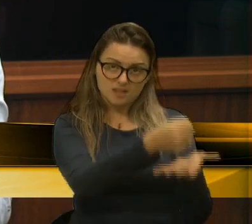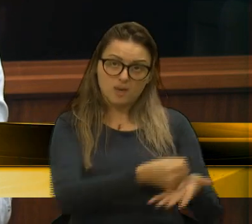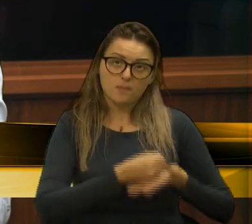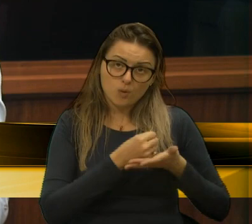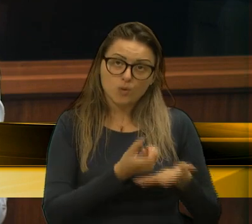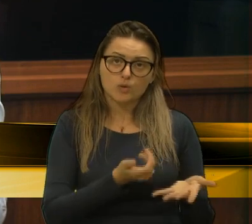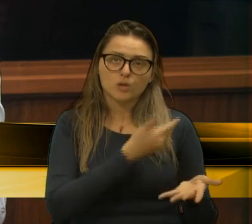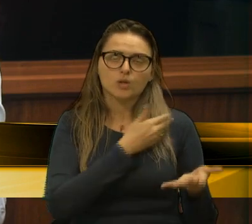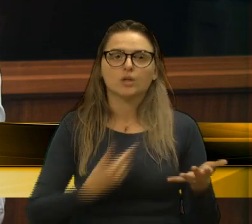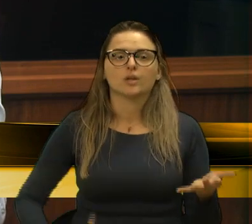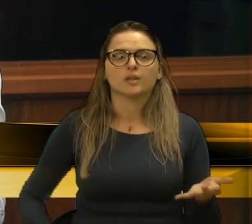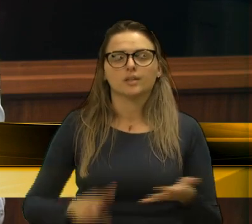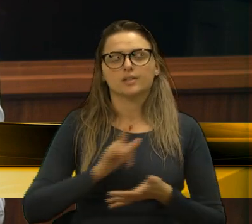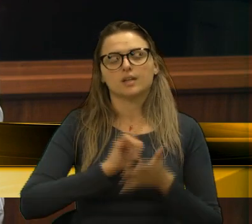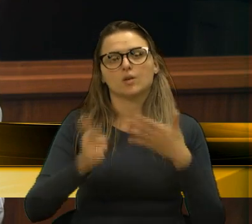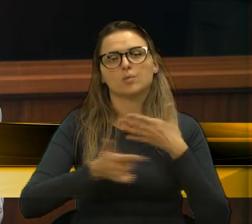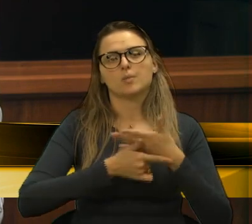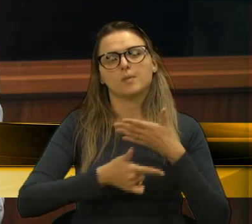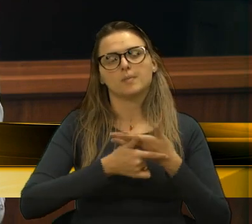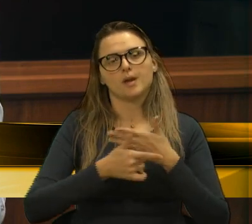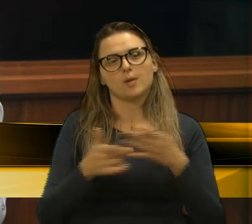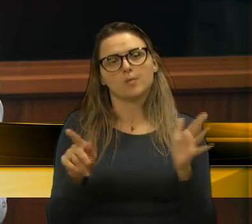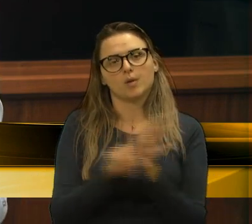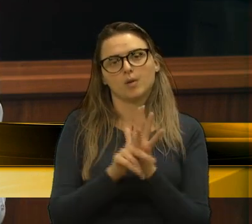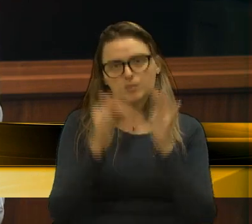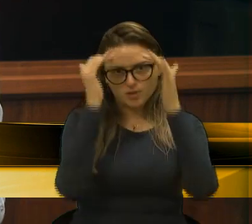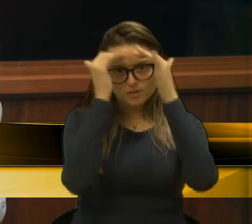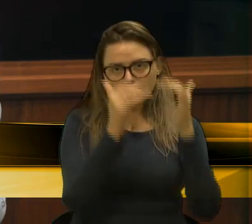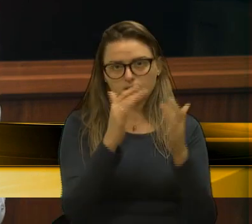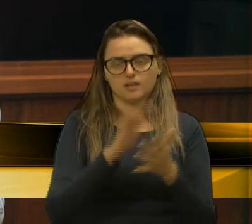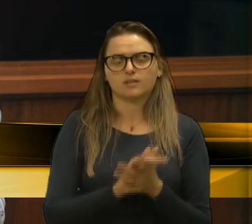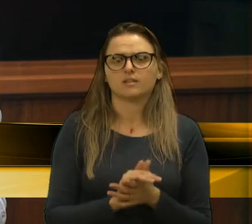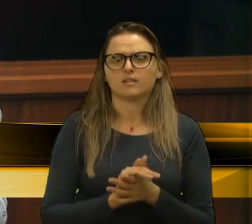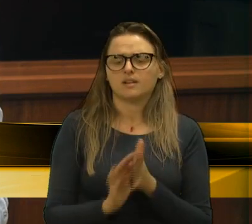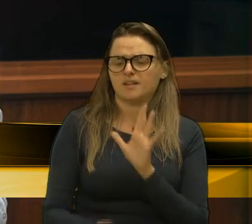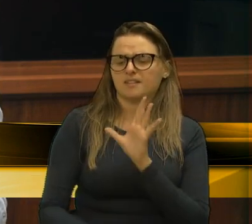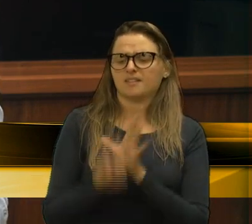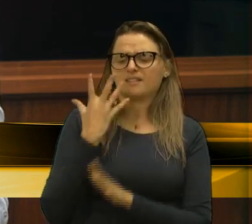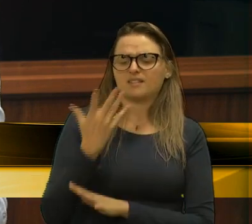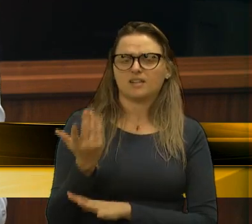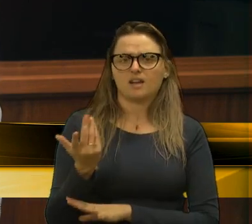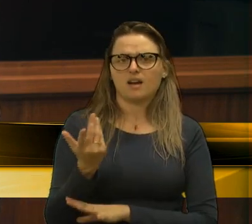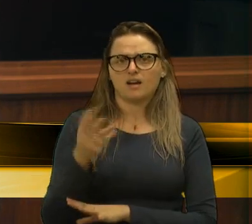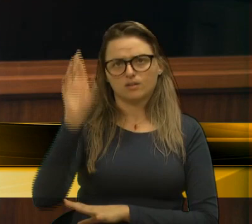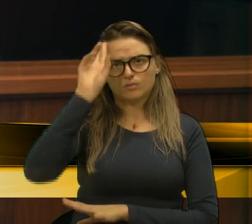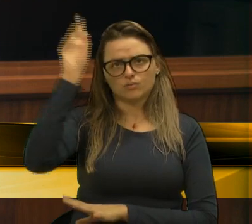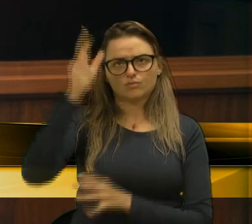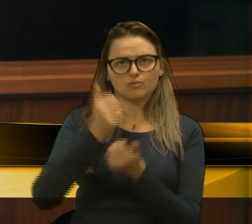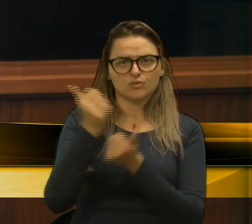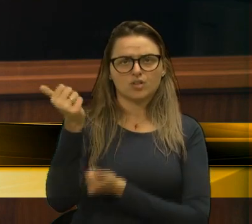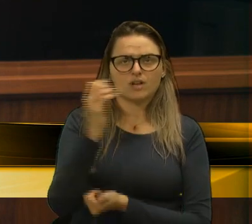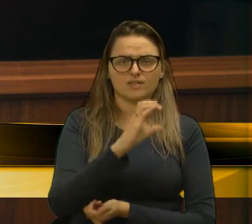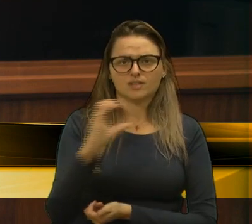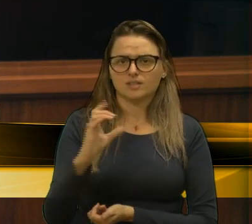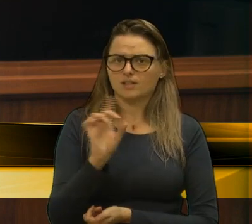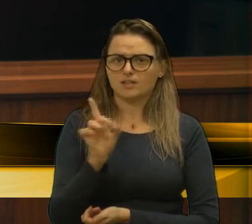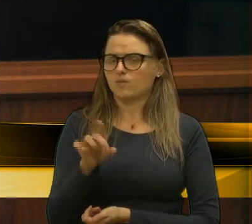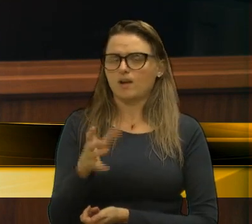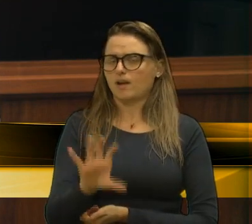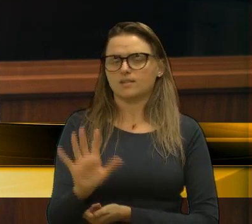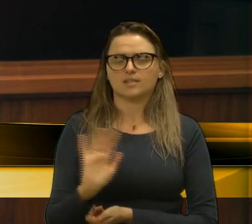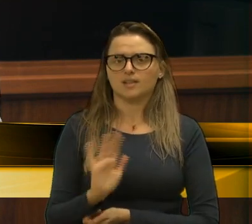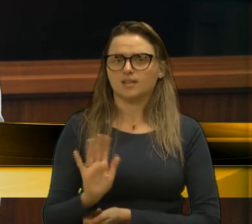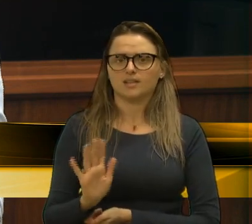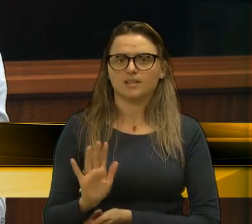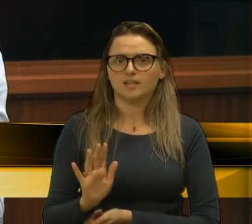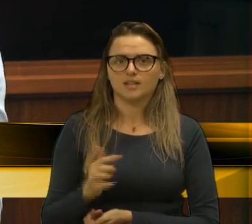finalidade seja respeitada. Agora, inventar um diretor CC no poder público não é assim. Não sei se o prefeito